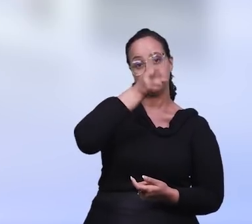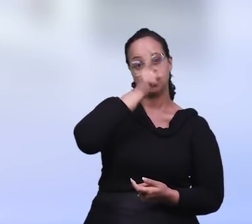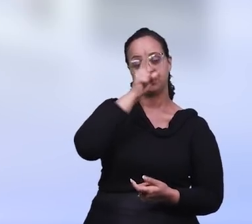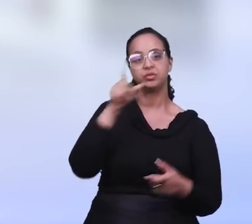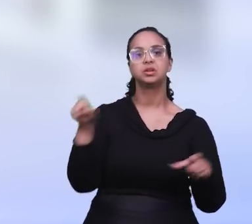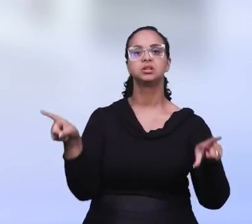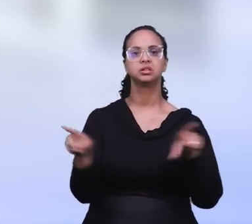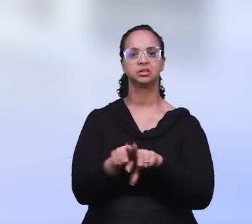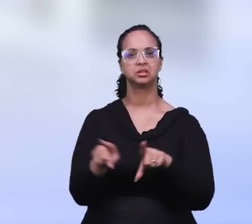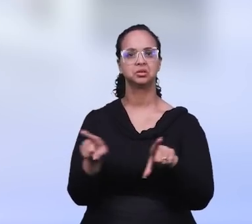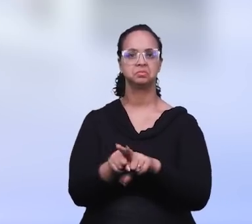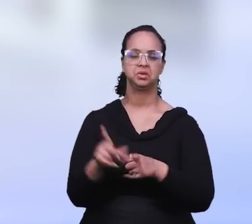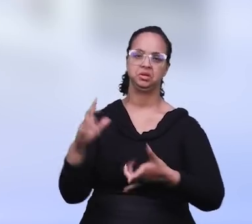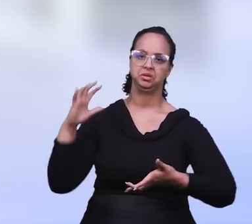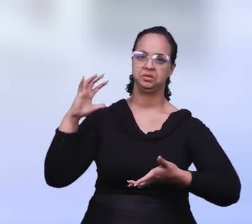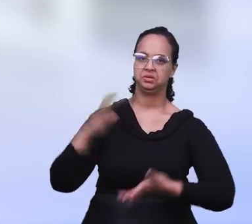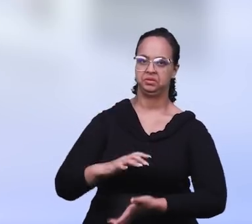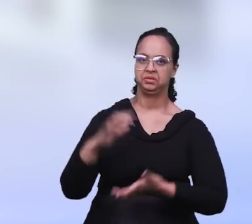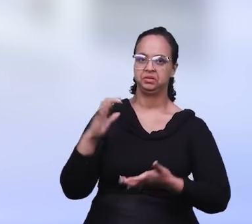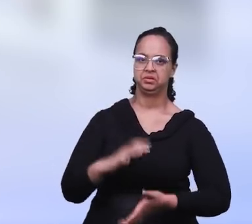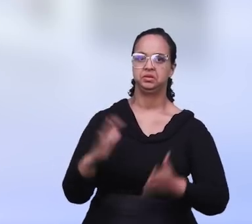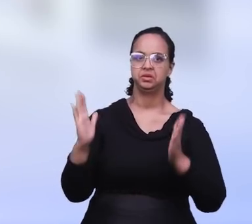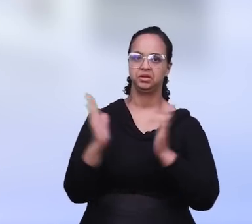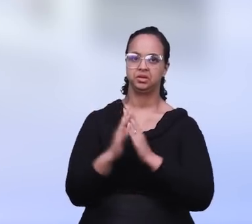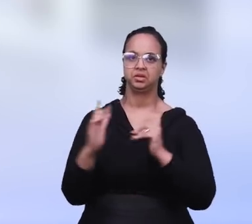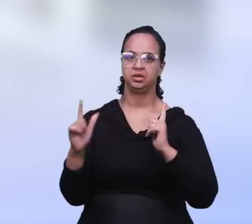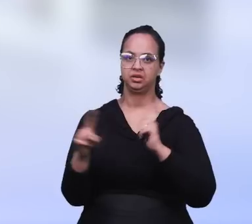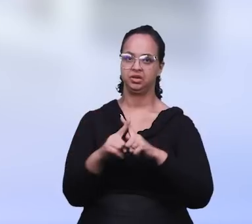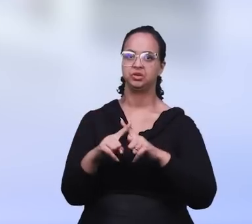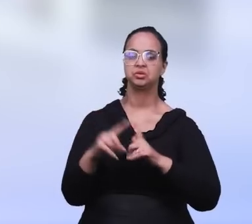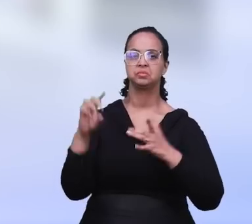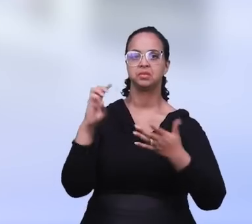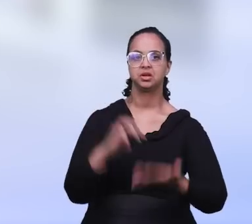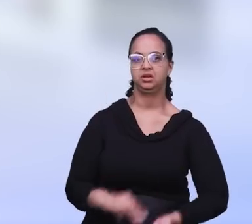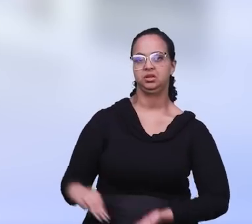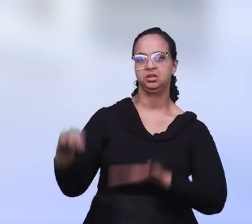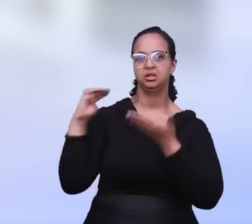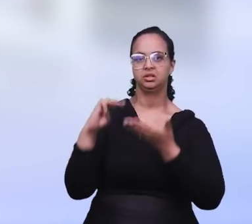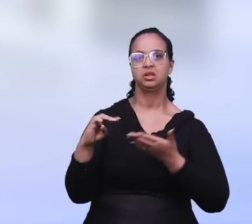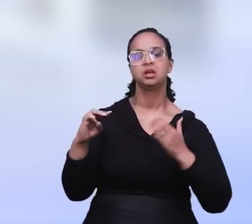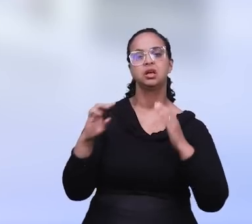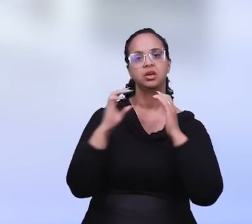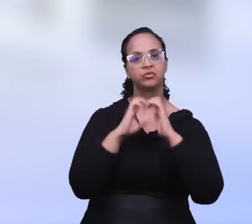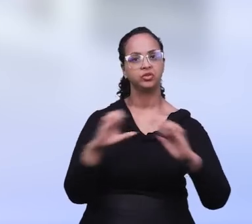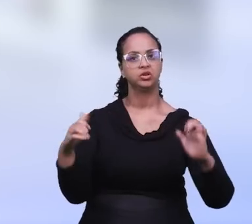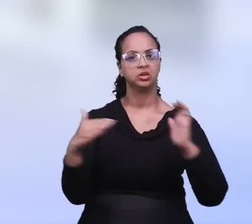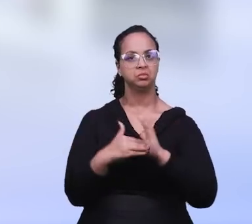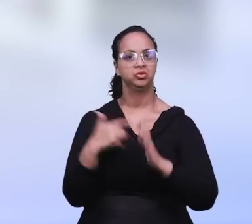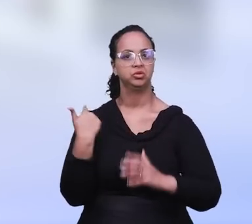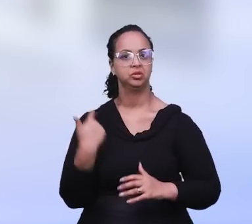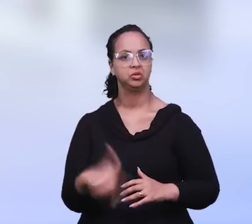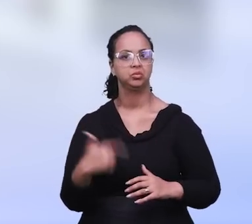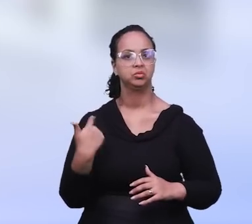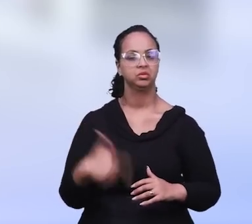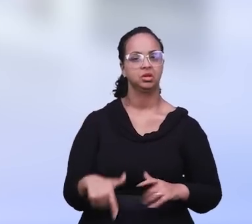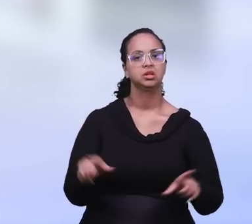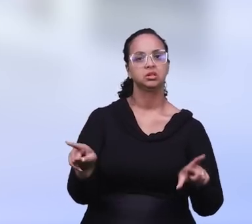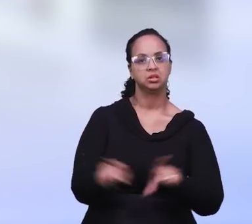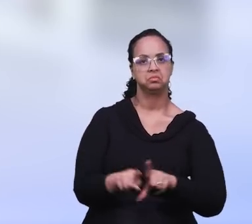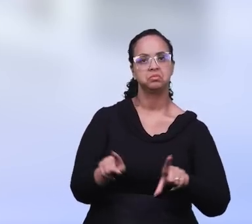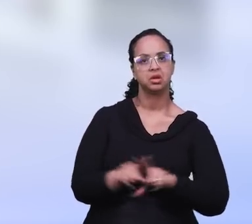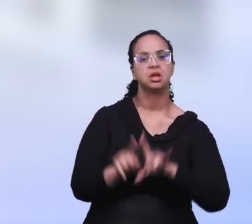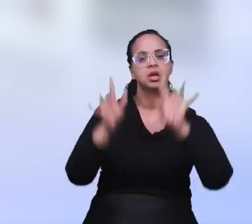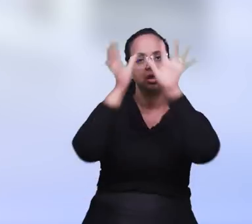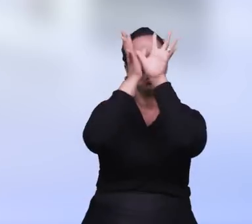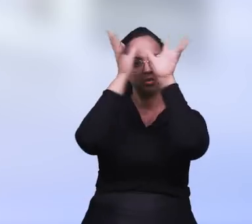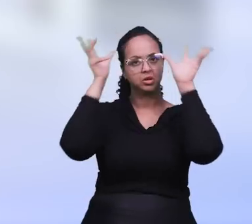registramos o culto transmitido pela Igreja de Cristamaranáta do Evangelho Sem Fronteira. Onde os jovens da região norte-amazônica